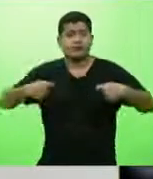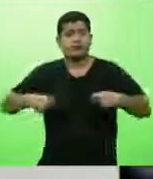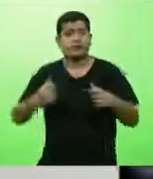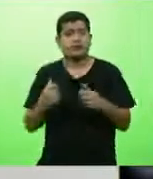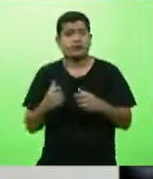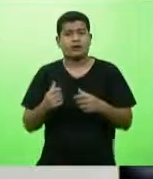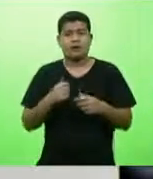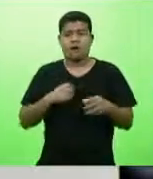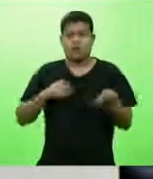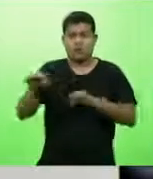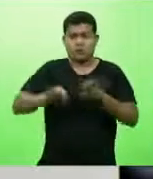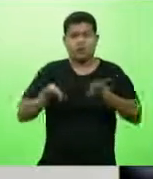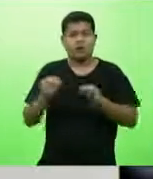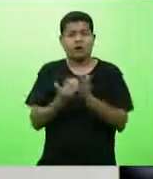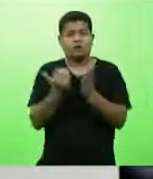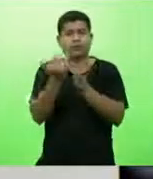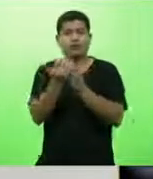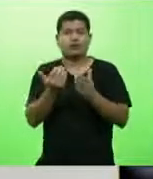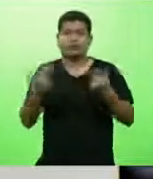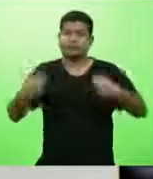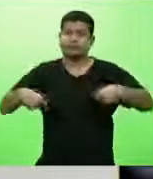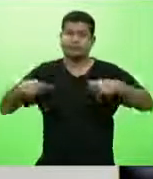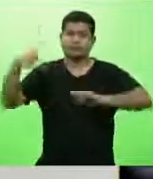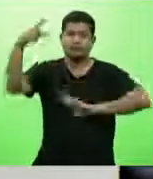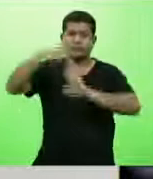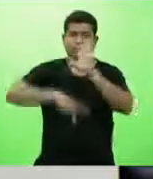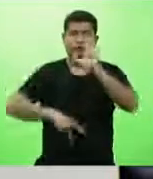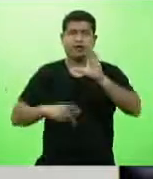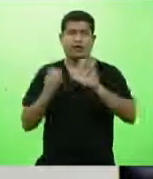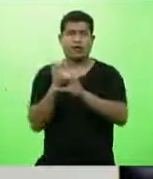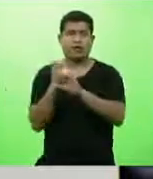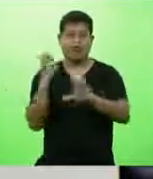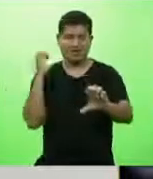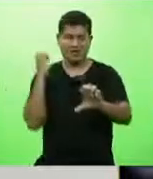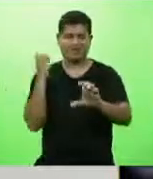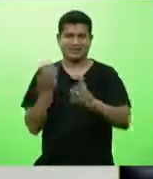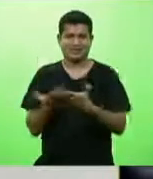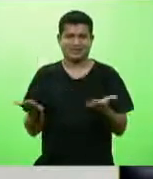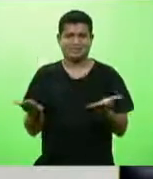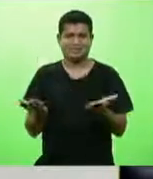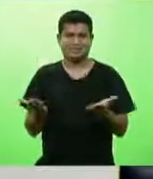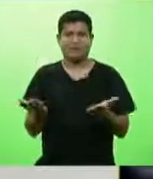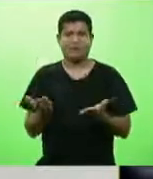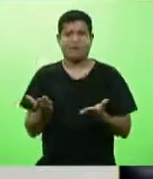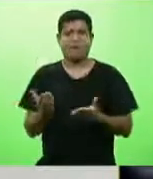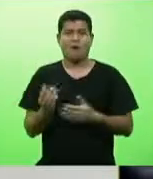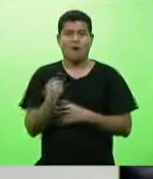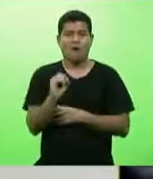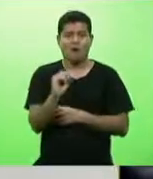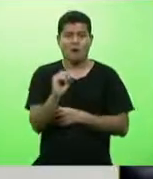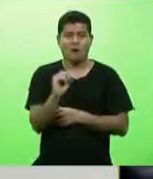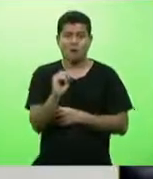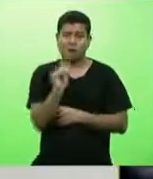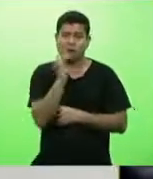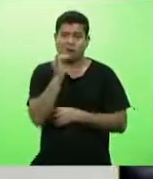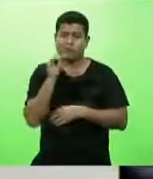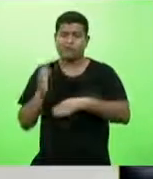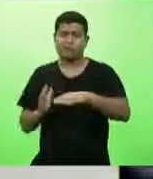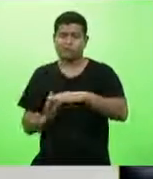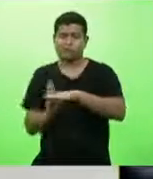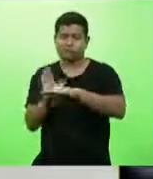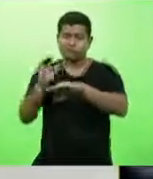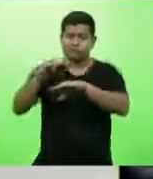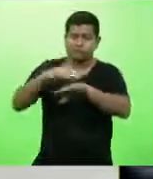precisar evidentemente de um projeto de engenharia. Se for para uma elevação de uma lombada